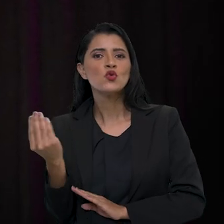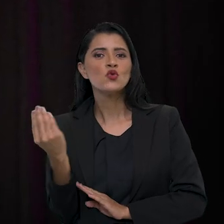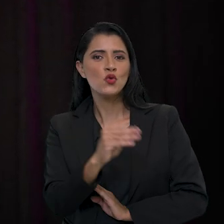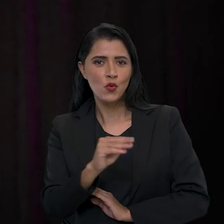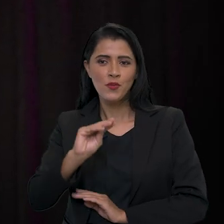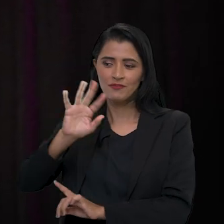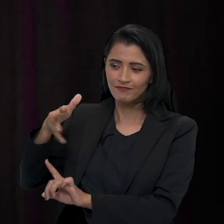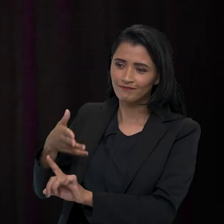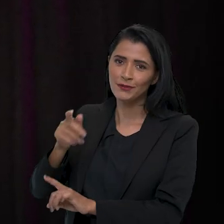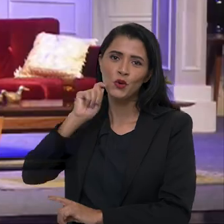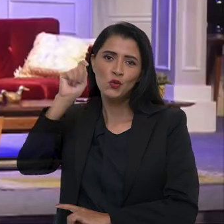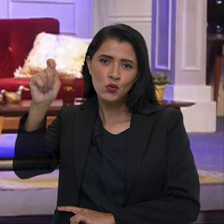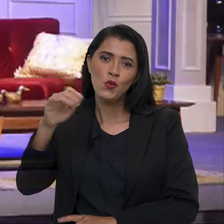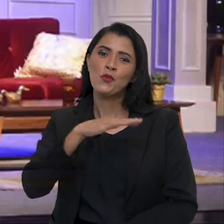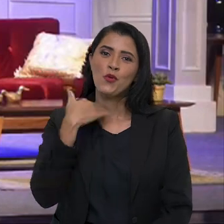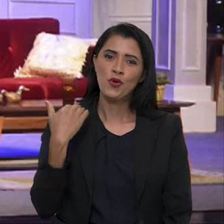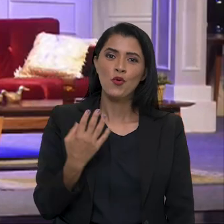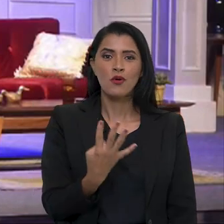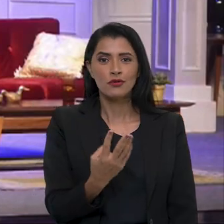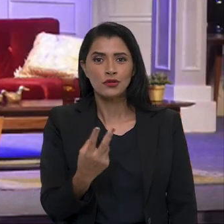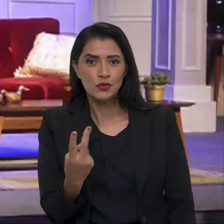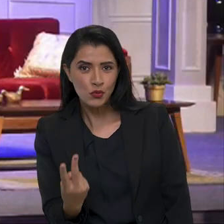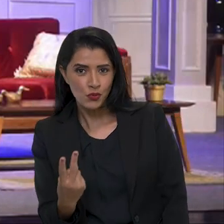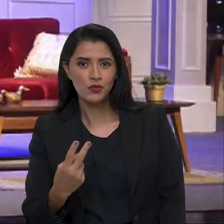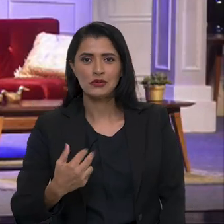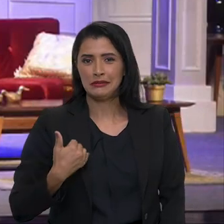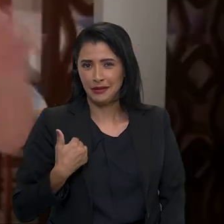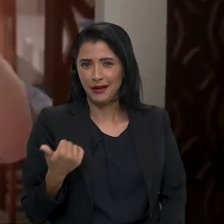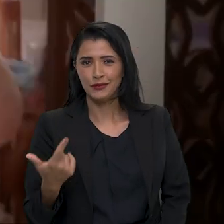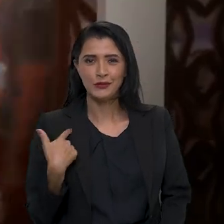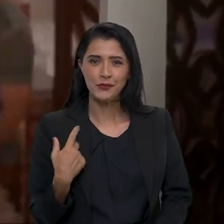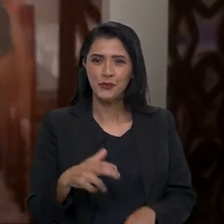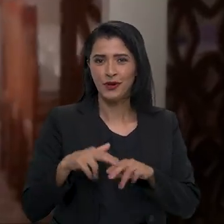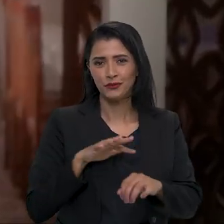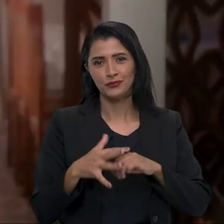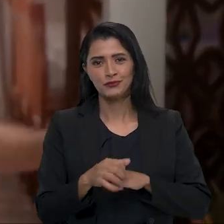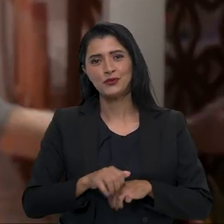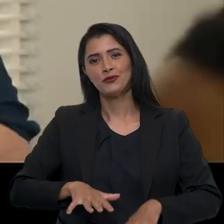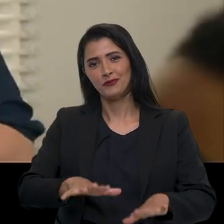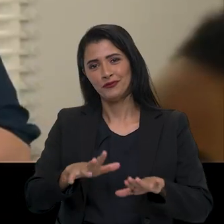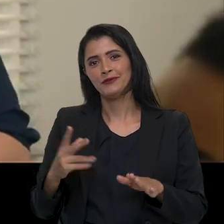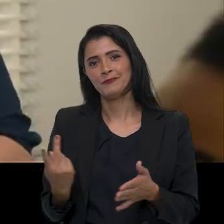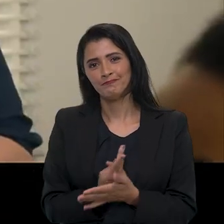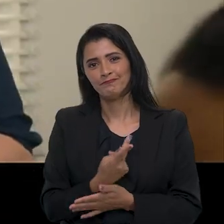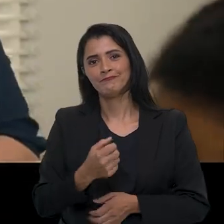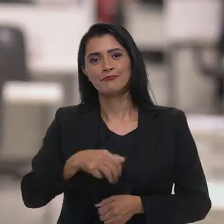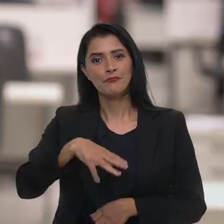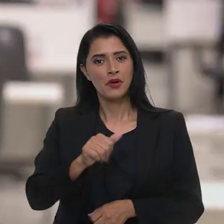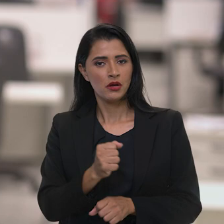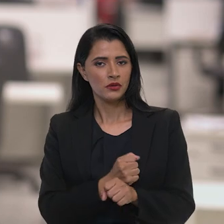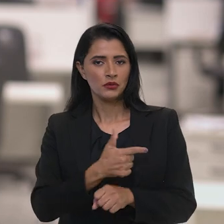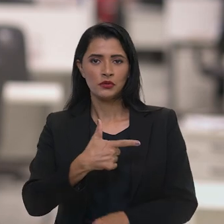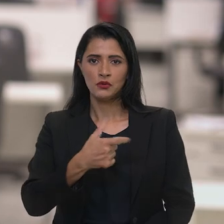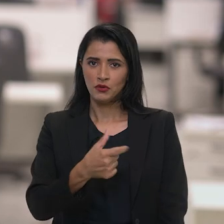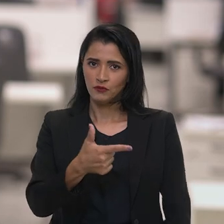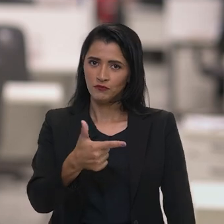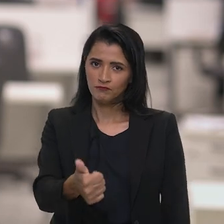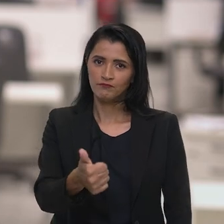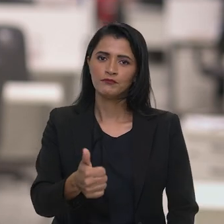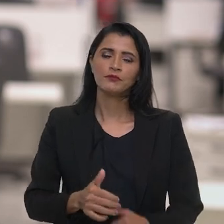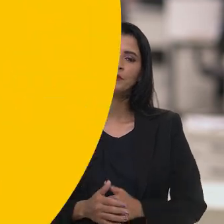batizada em homenagem ao ator, que morreu aos 42 anos de idade por complicações da Covid-19 em maio de